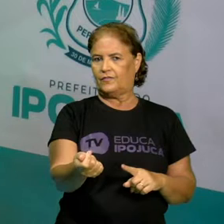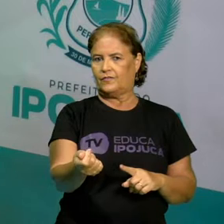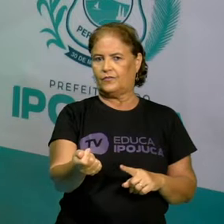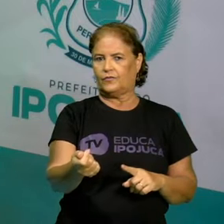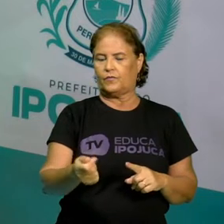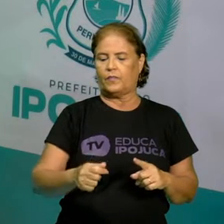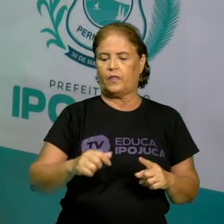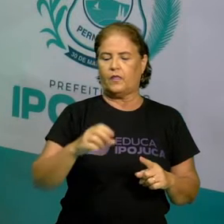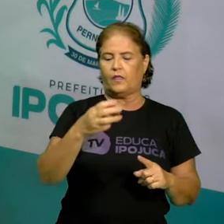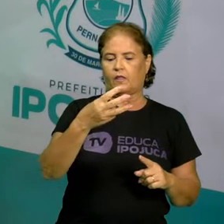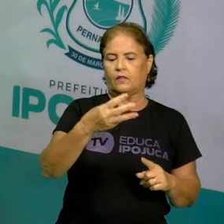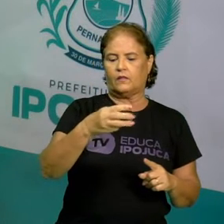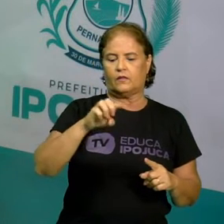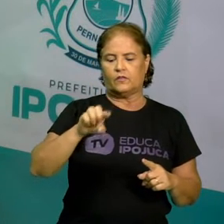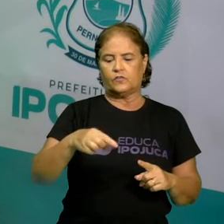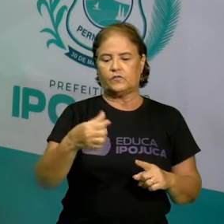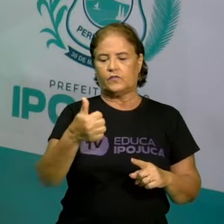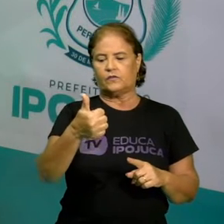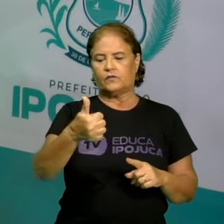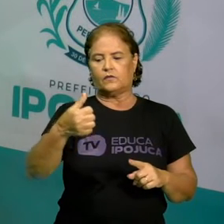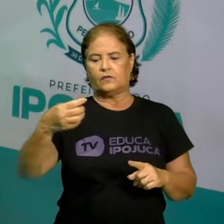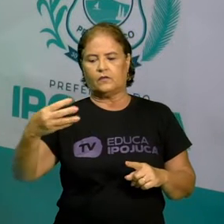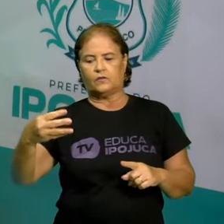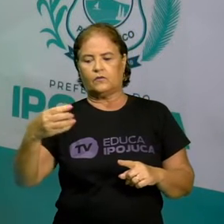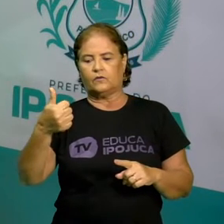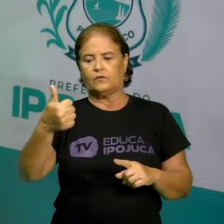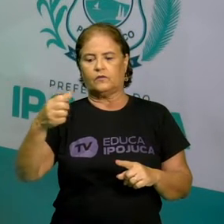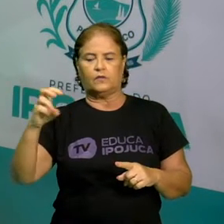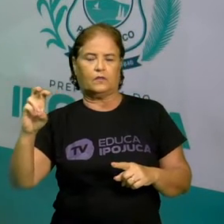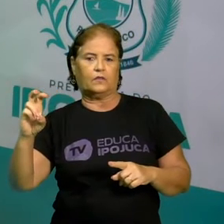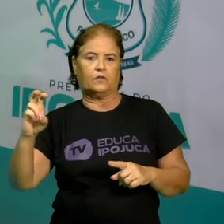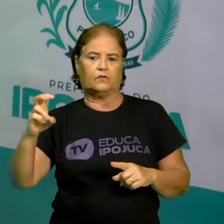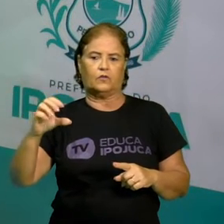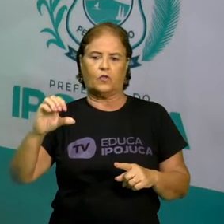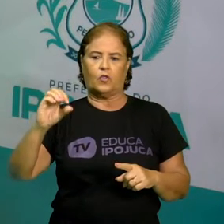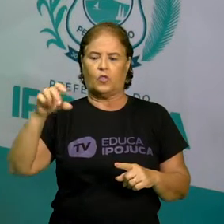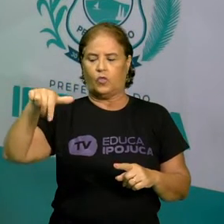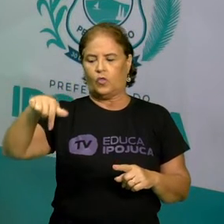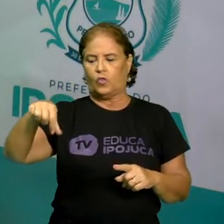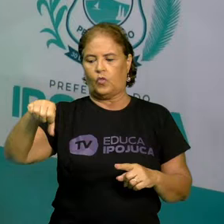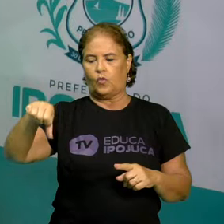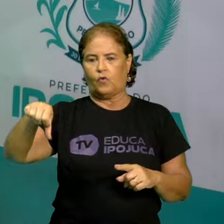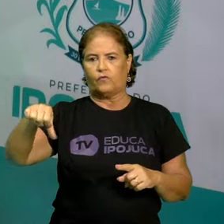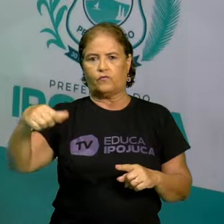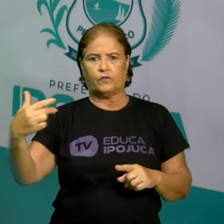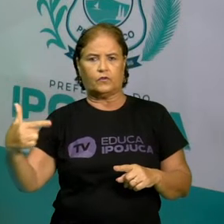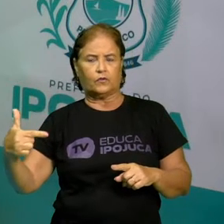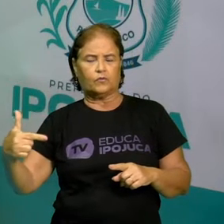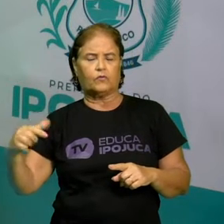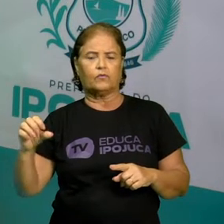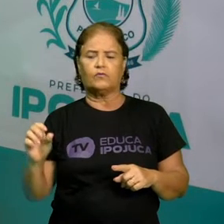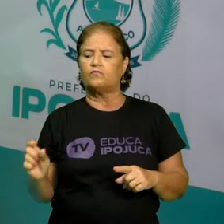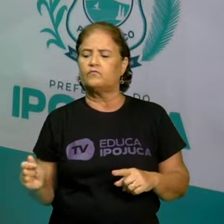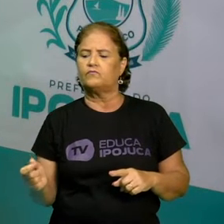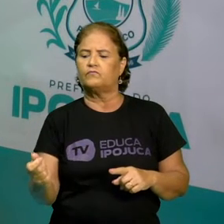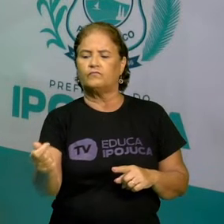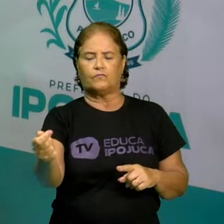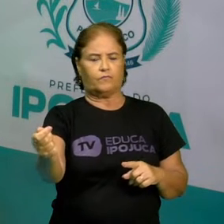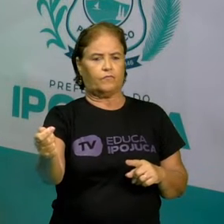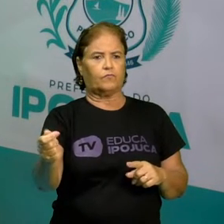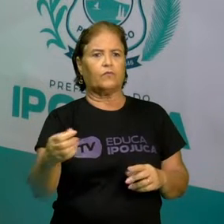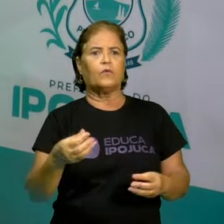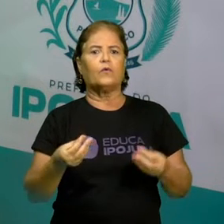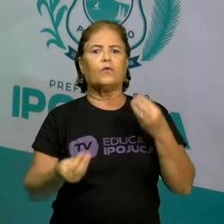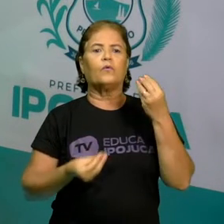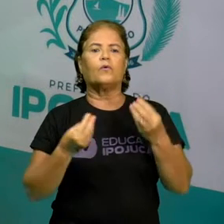3,14, 15, 9,12, 0,5, ele não tem fim. Como foi que descobriu-se esse número pi?